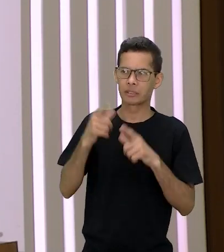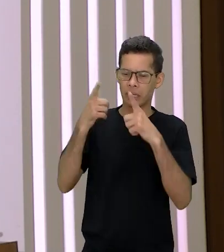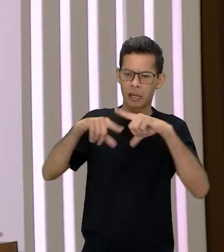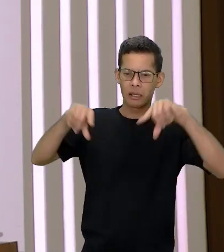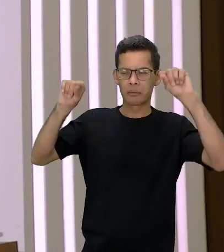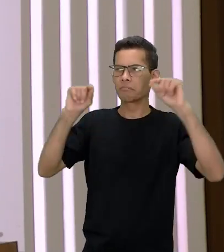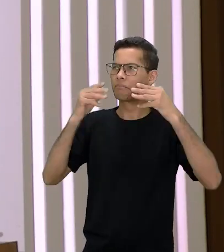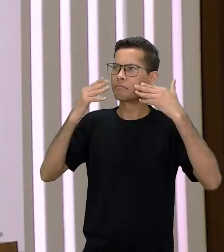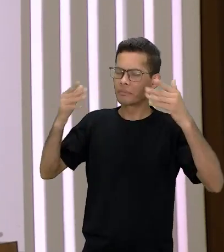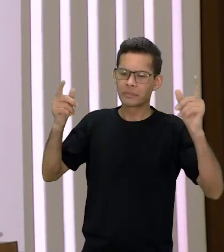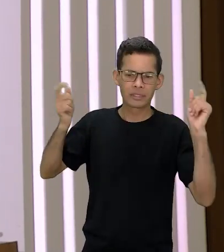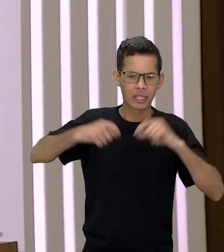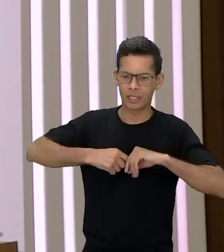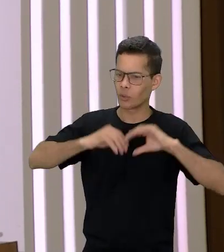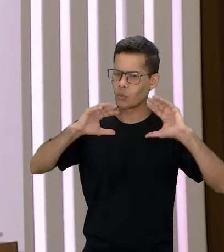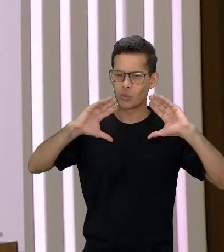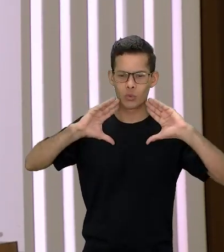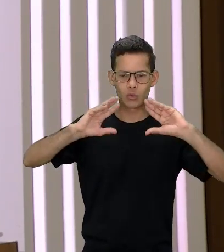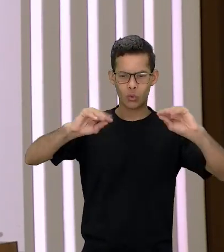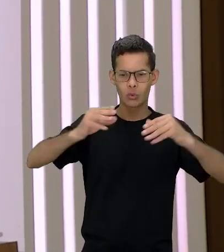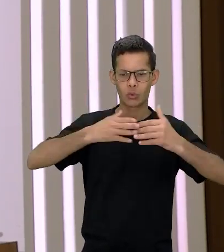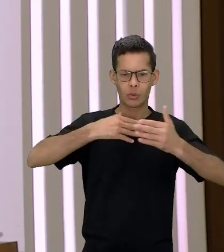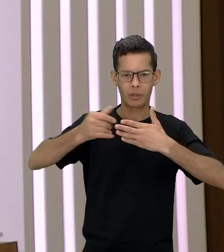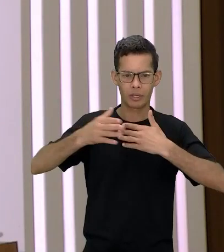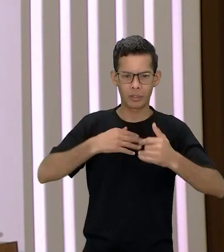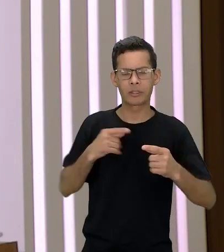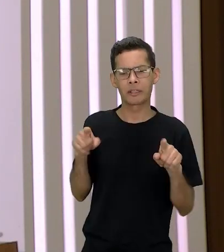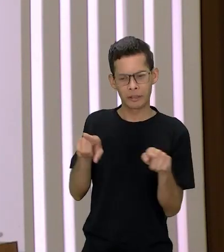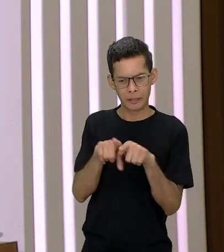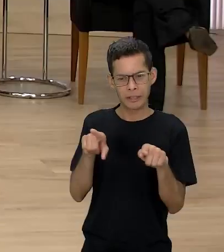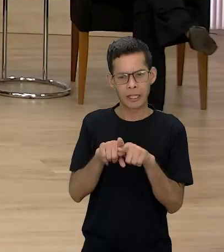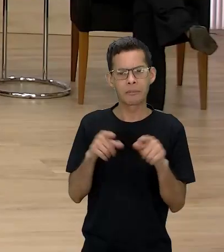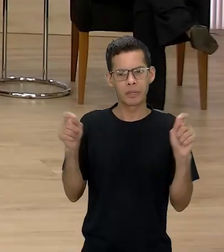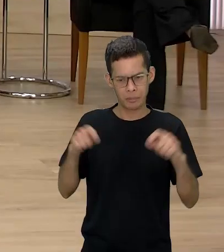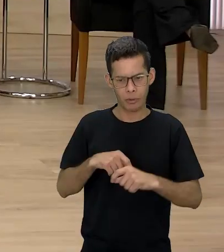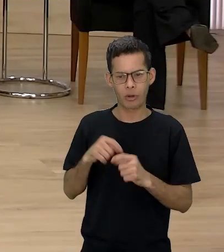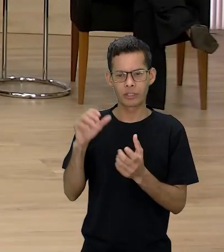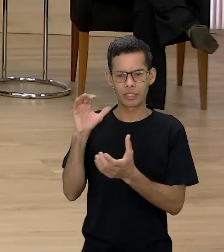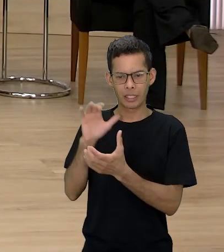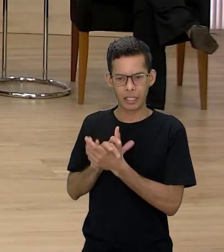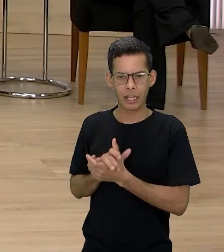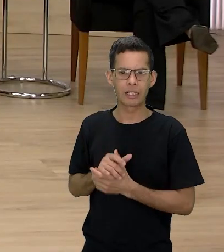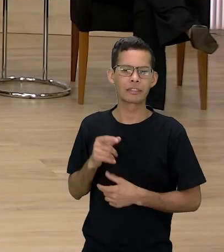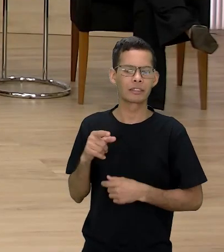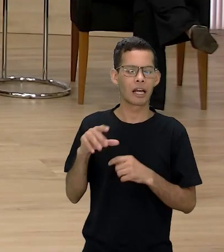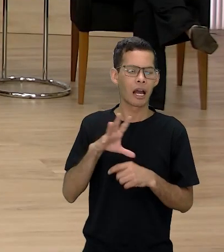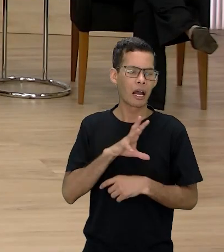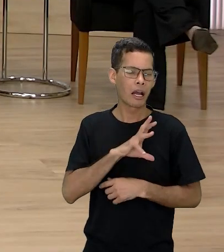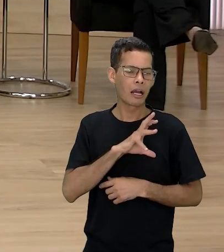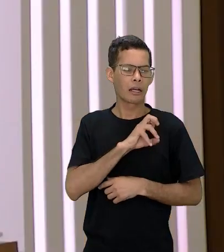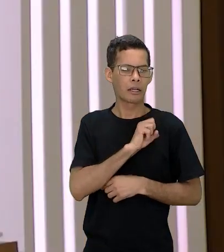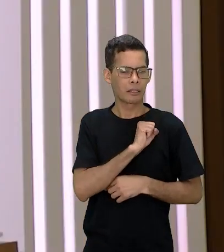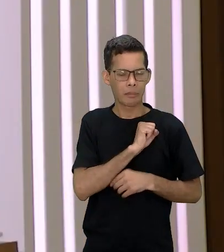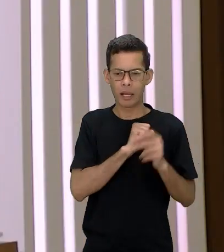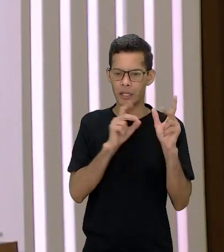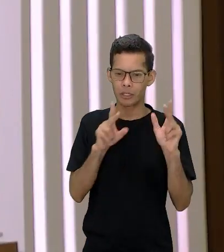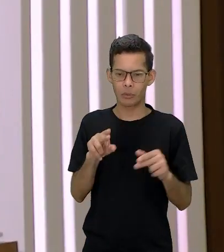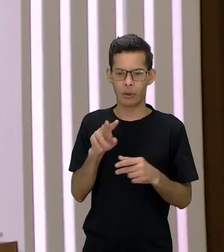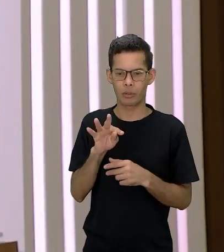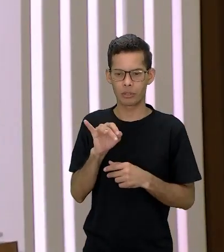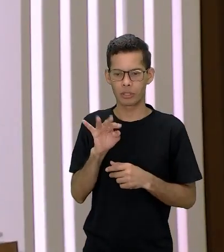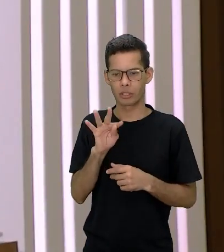nós podemos fazer o que nós quisermos inclusive nos casar como Tituba inclusive amar o amor inclusive